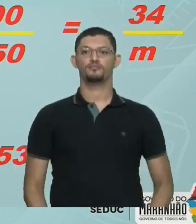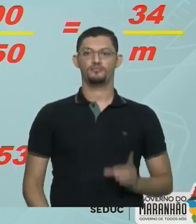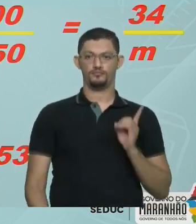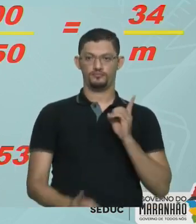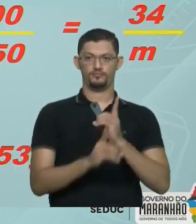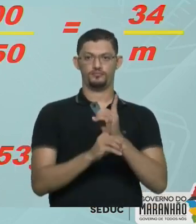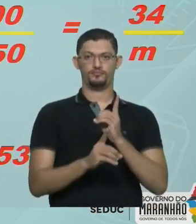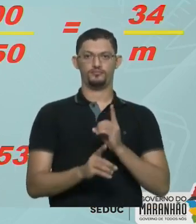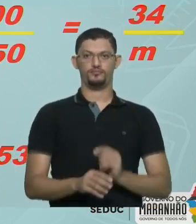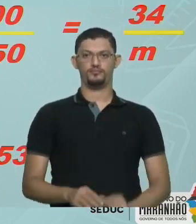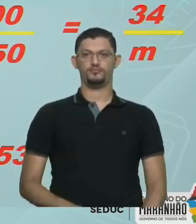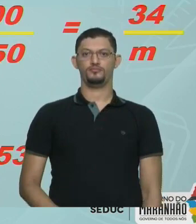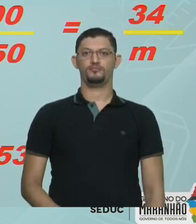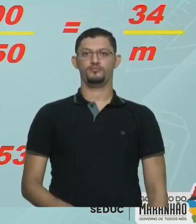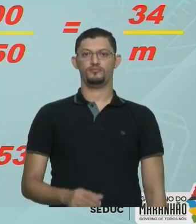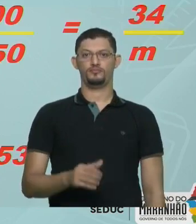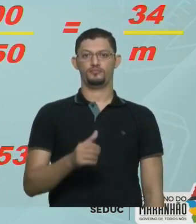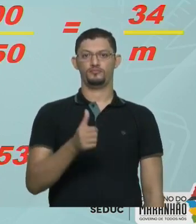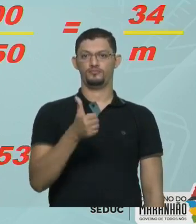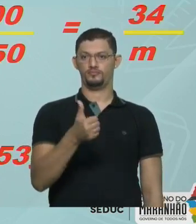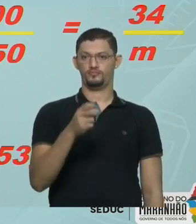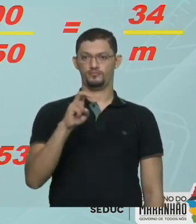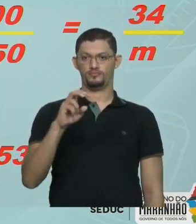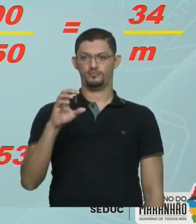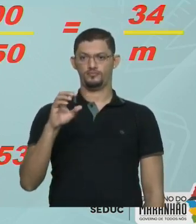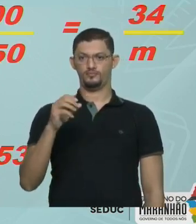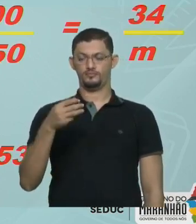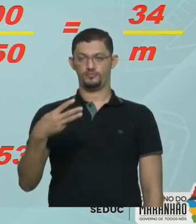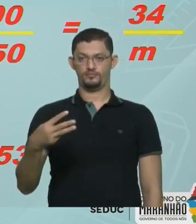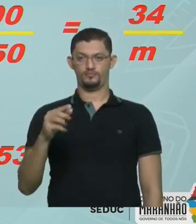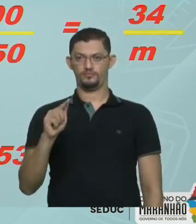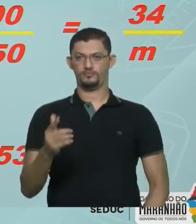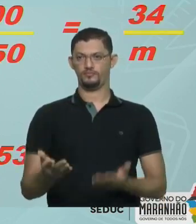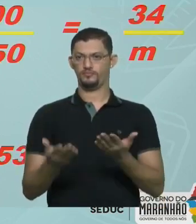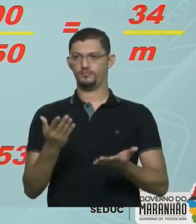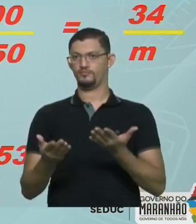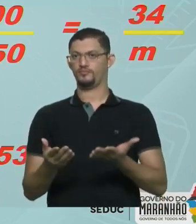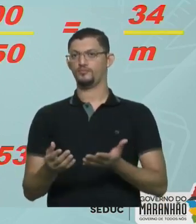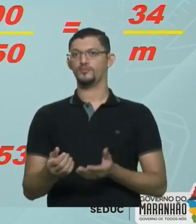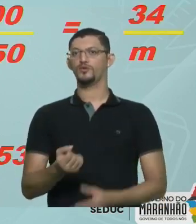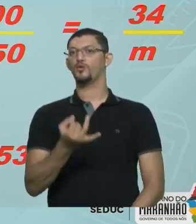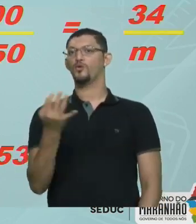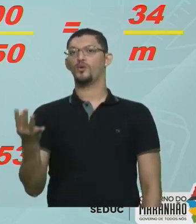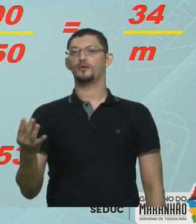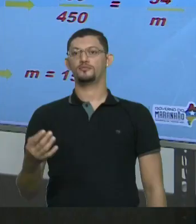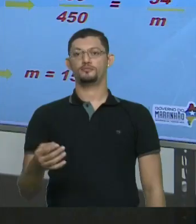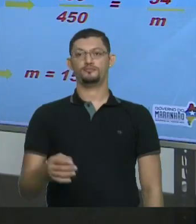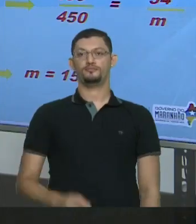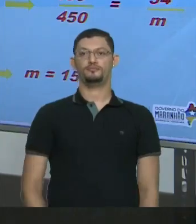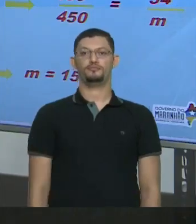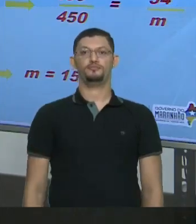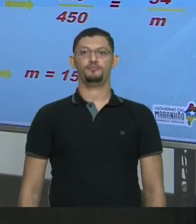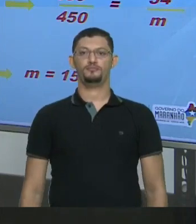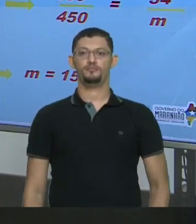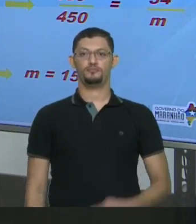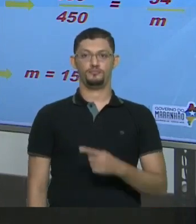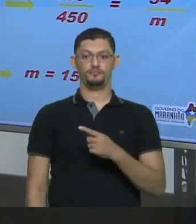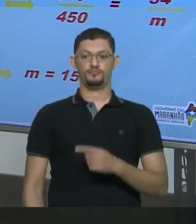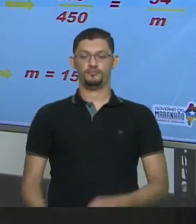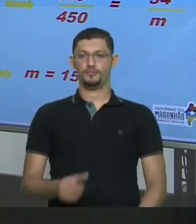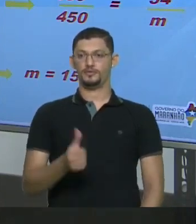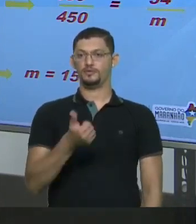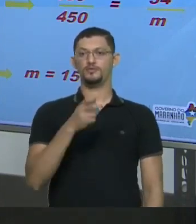descobrimos que ele tem que dissolver No máximo 153 gramas Para essa quantidade Essa quantidade de sal